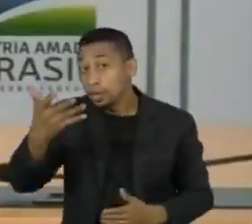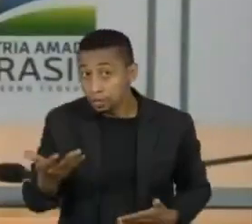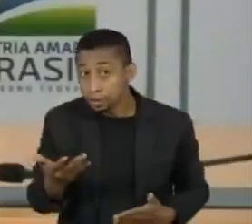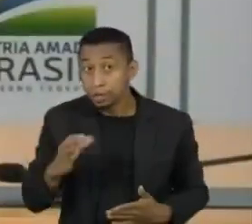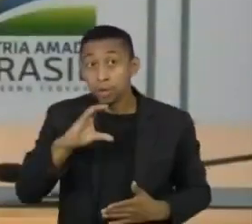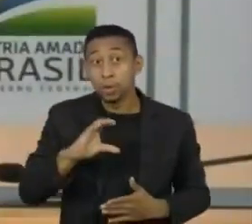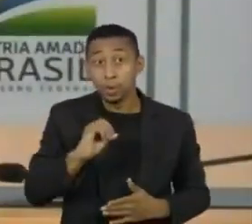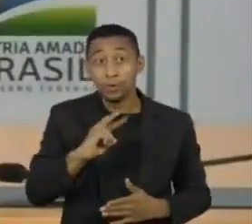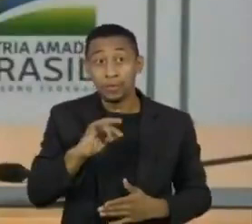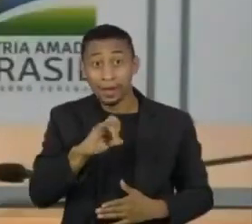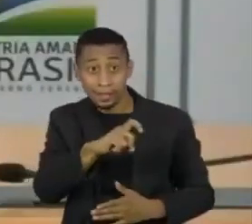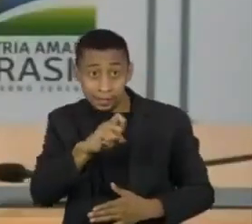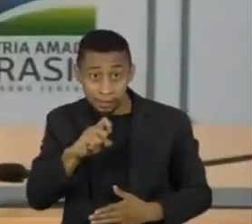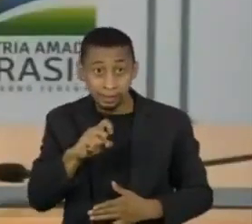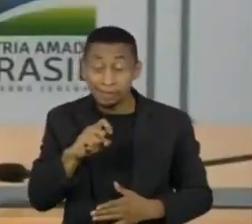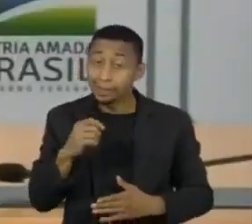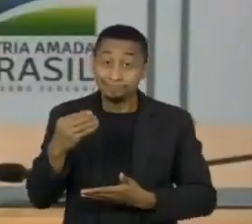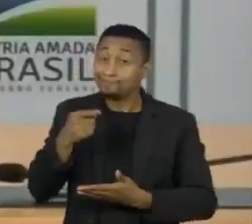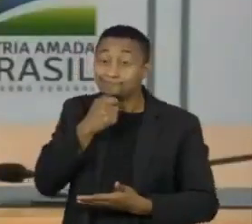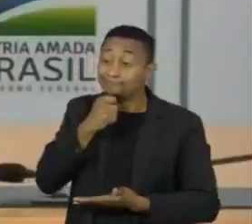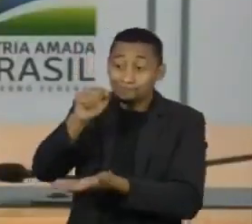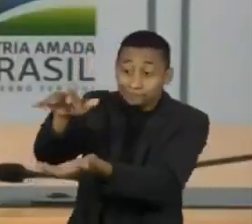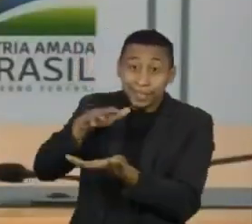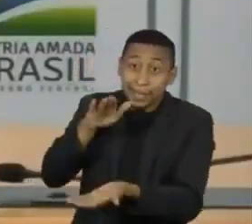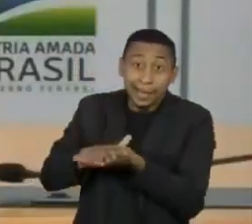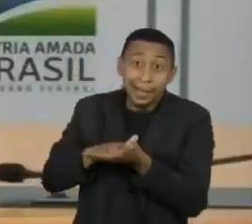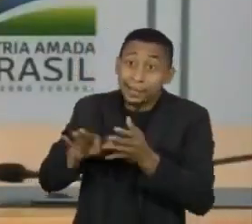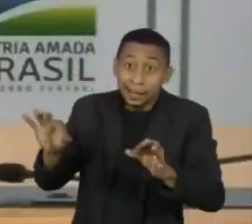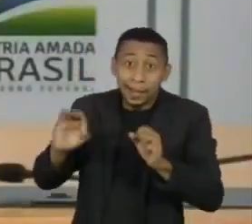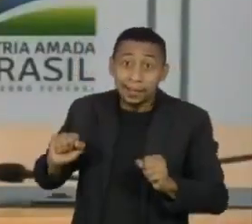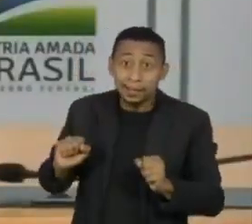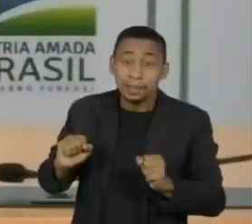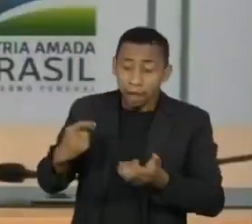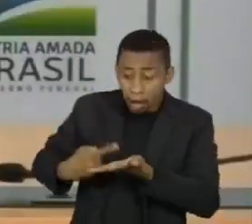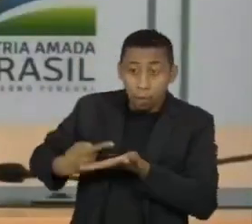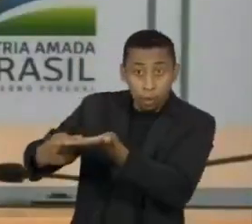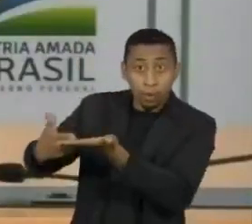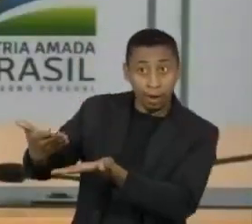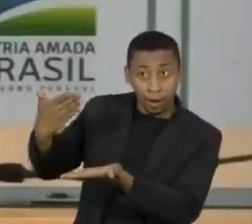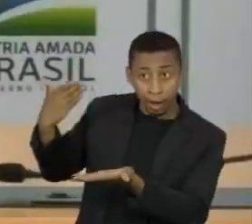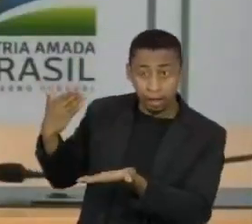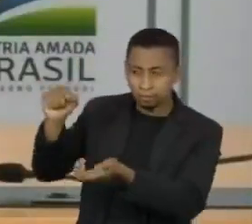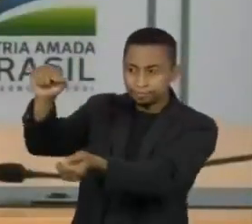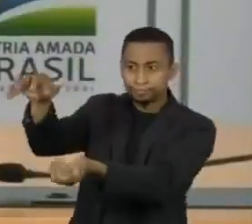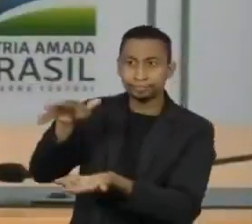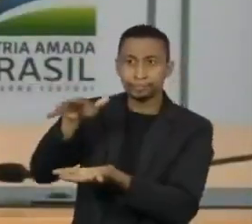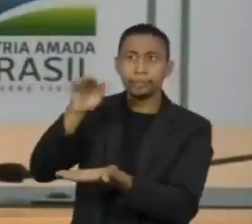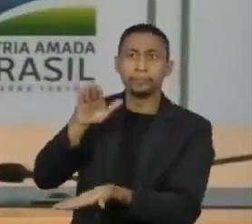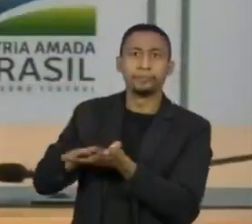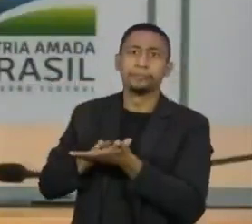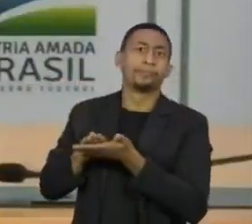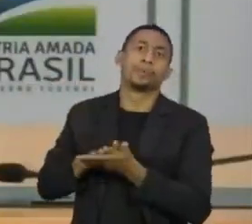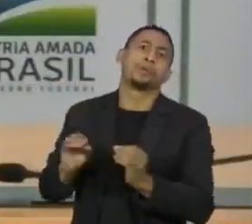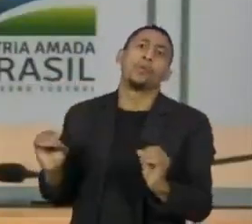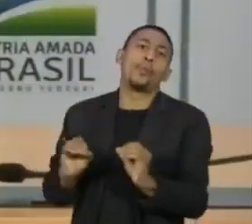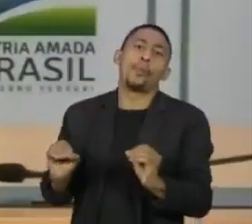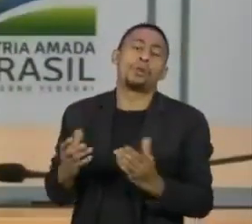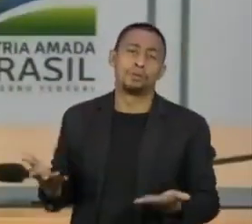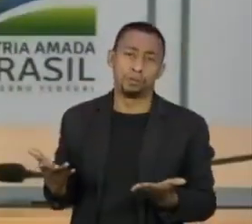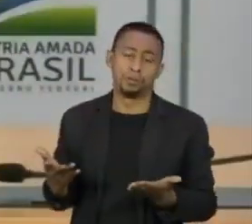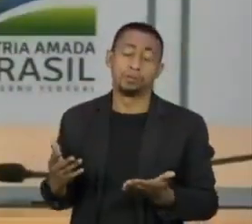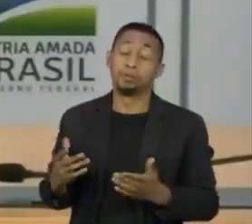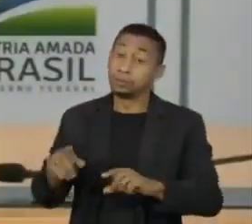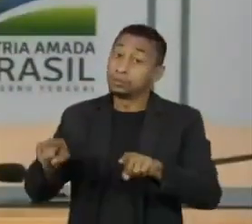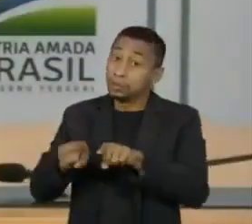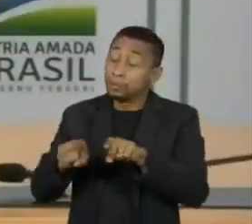COVAX Facility não nos entrega o que foi acordado. Então, veja, insumos